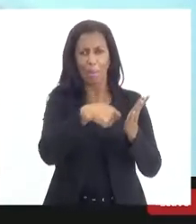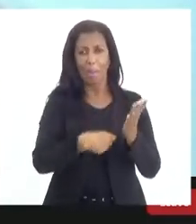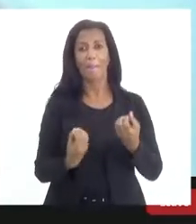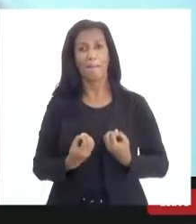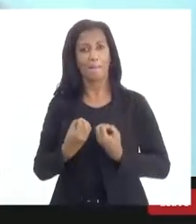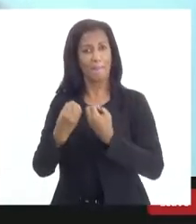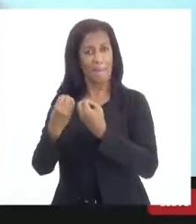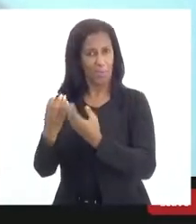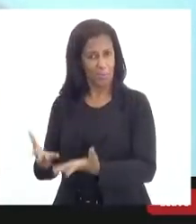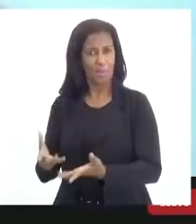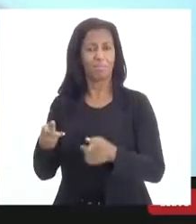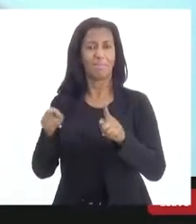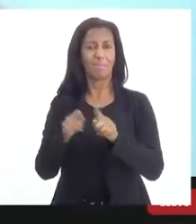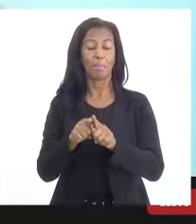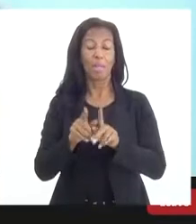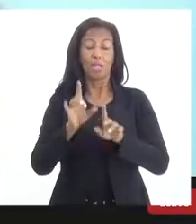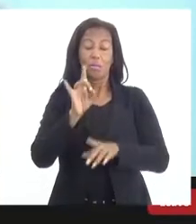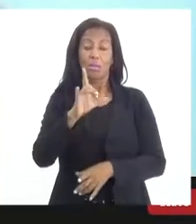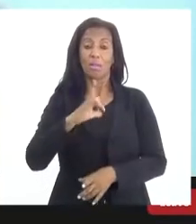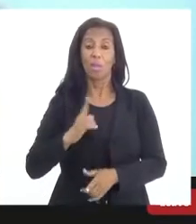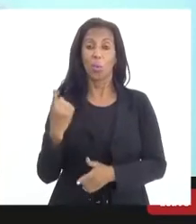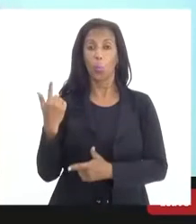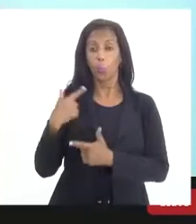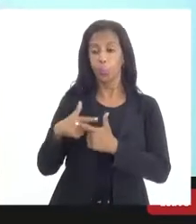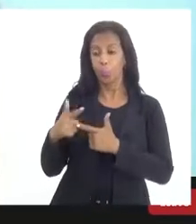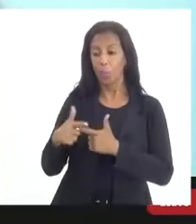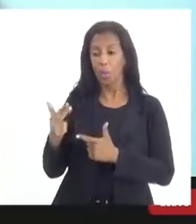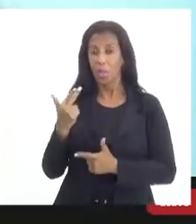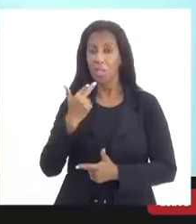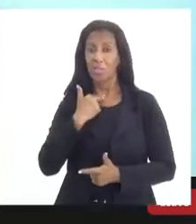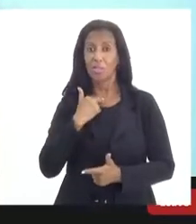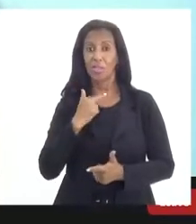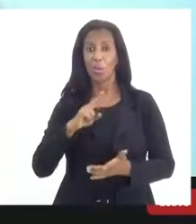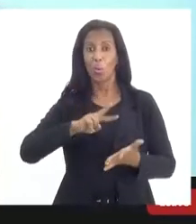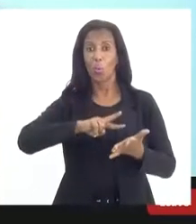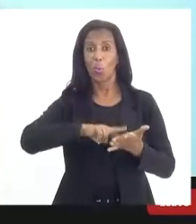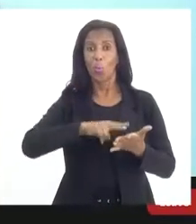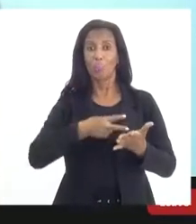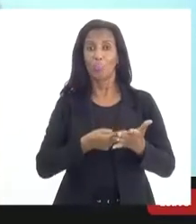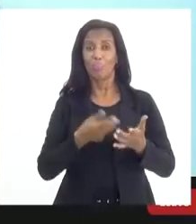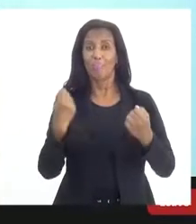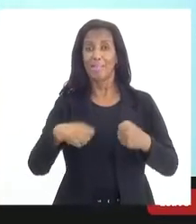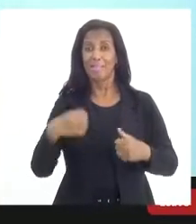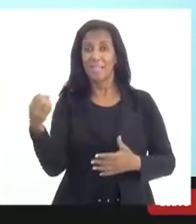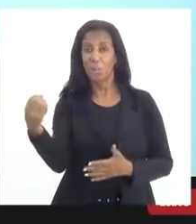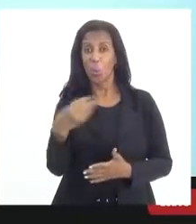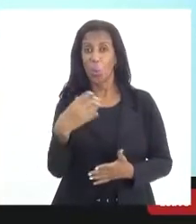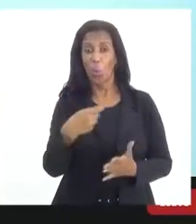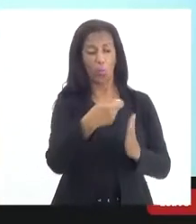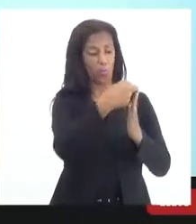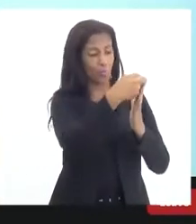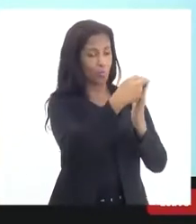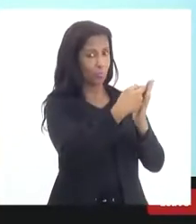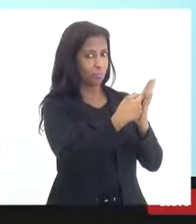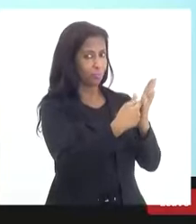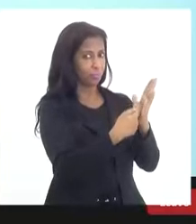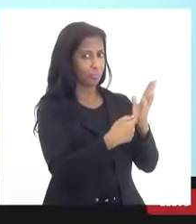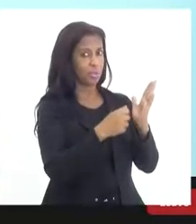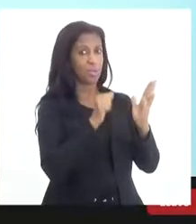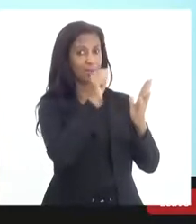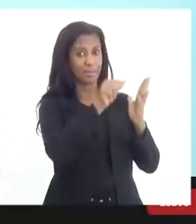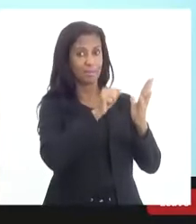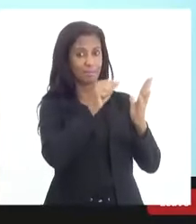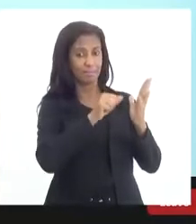essa situação de não se atualizar o cadastro. Então, eu penso que nós temos que trabalhar